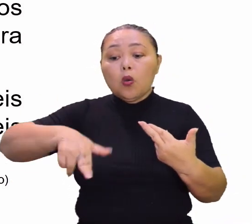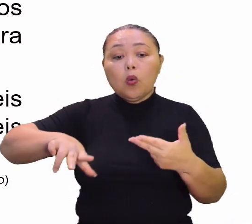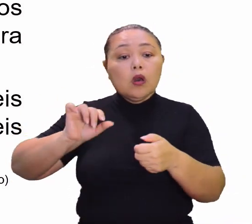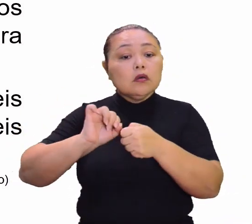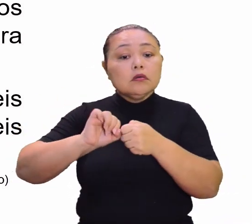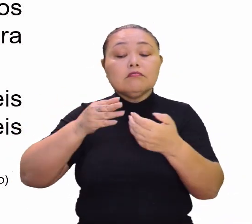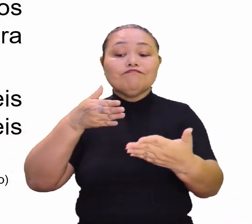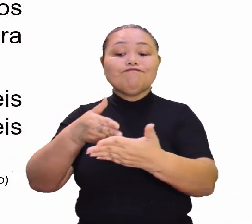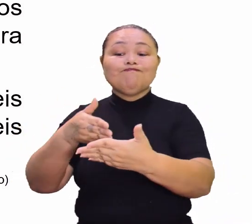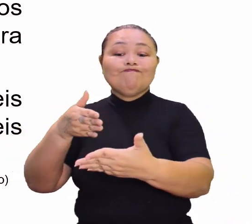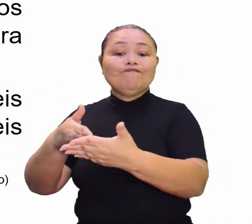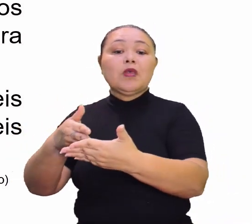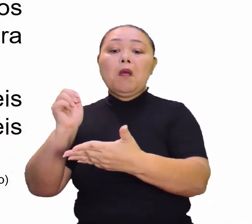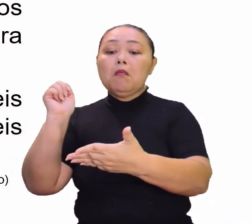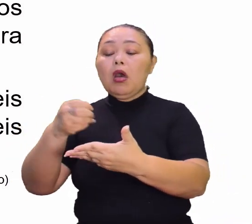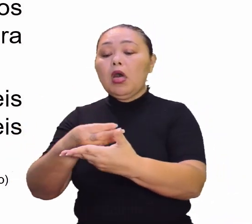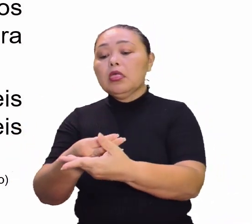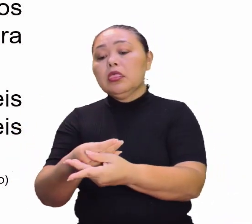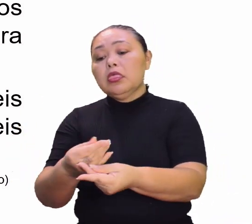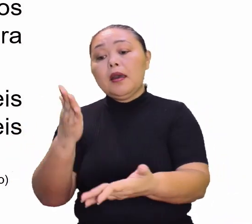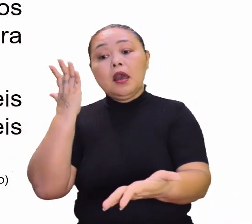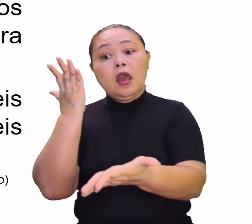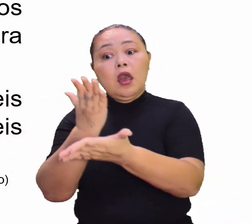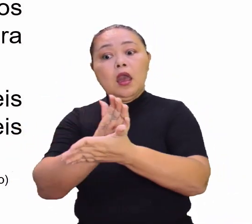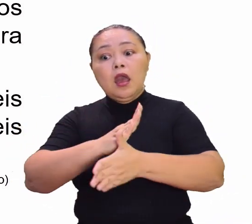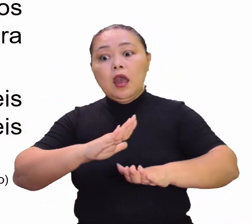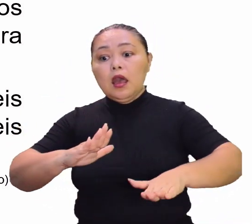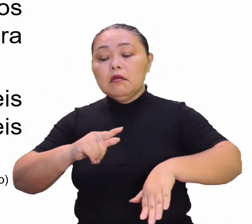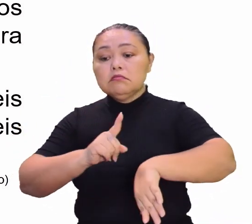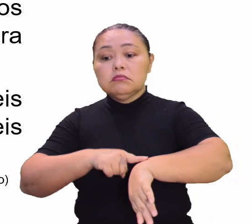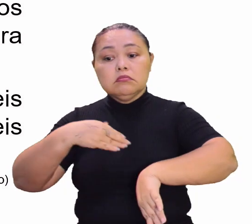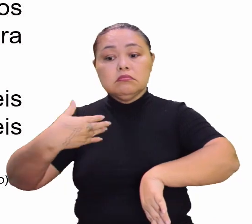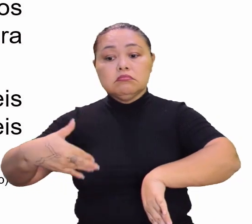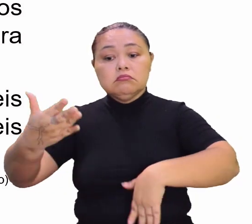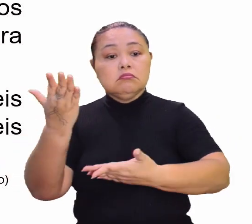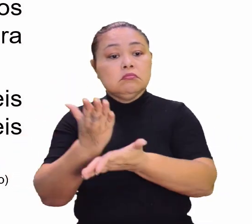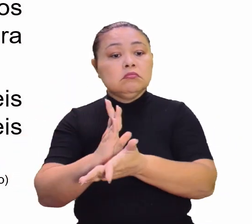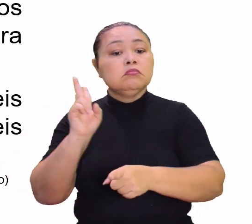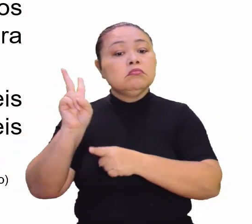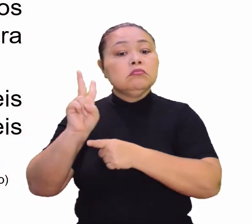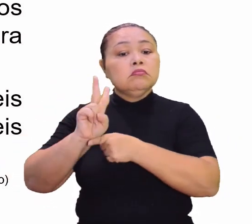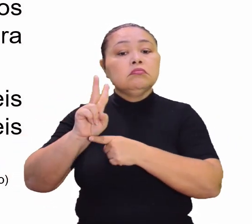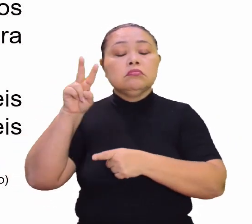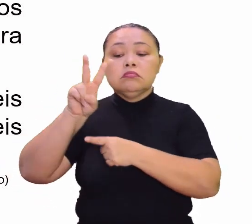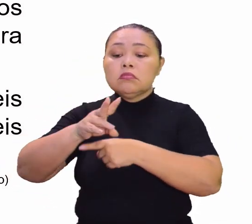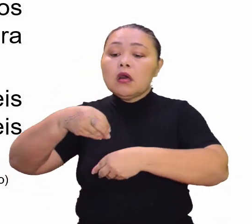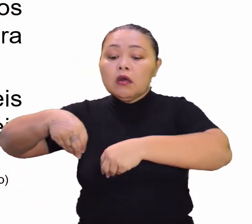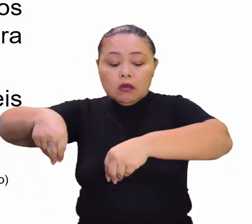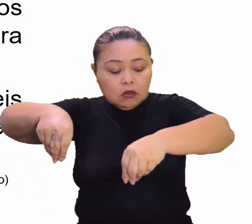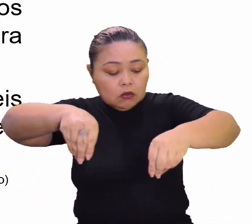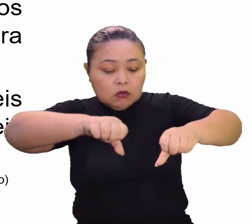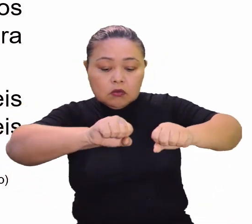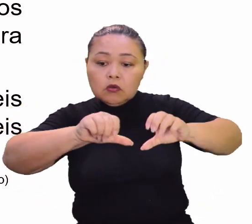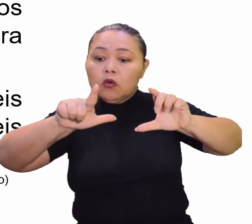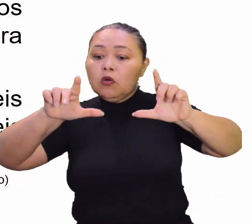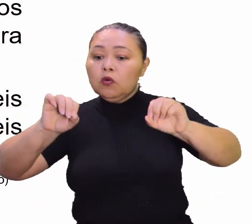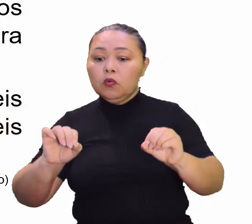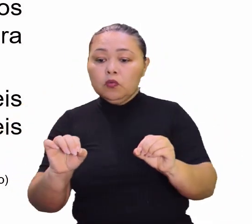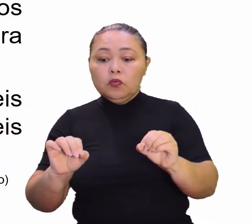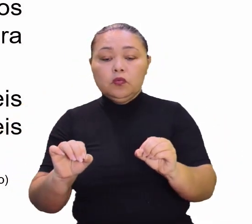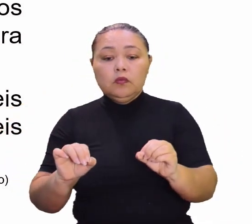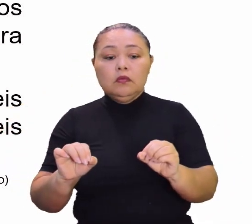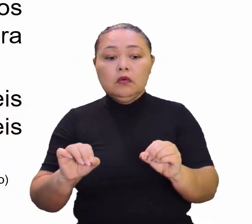são finitos e podem se esgotar a longo prazo. Preservação e conservação dos